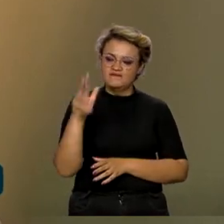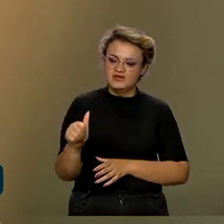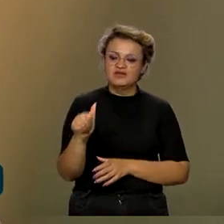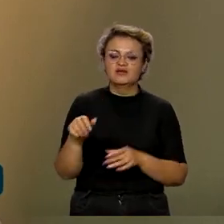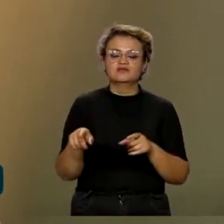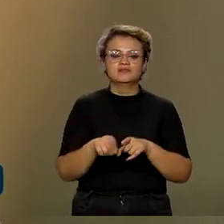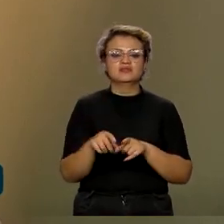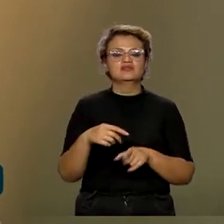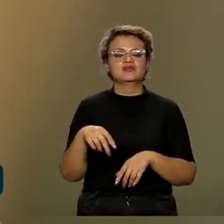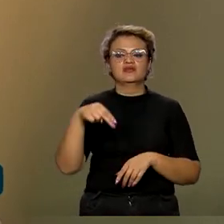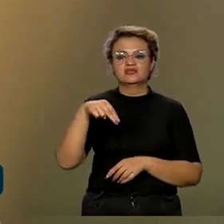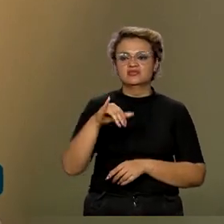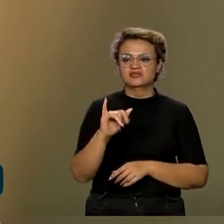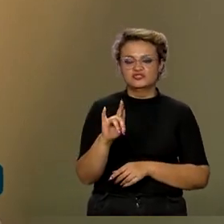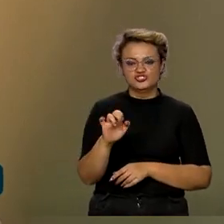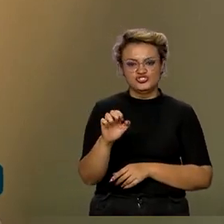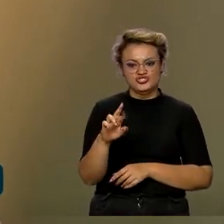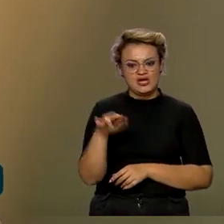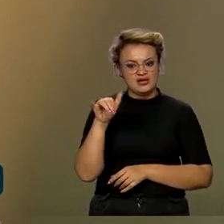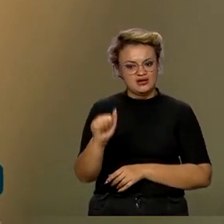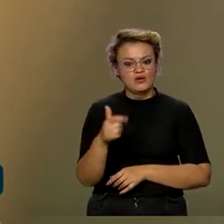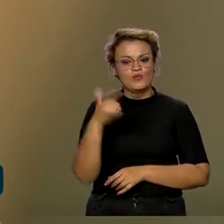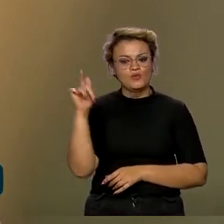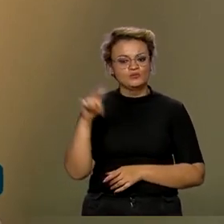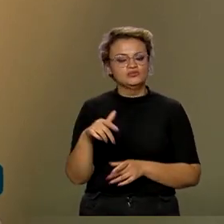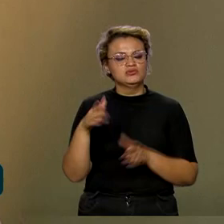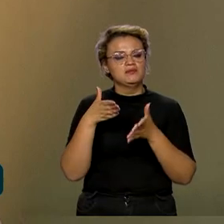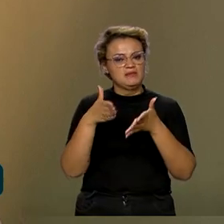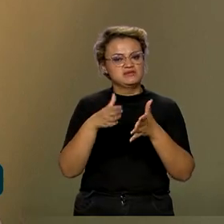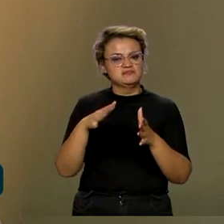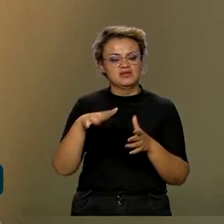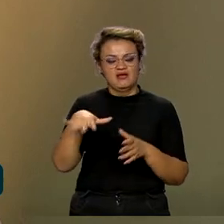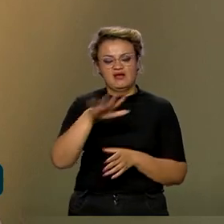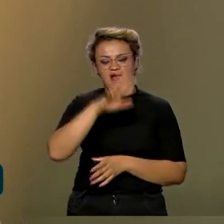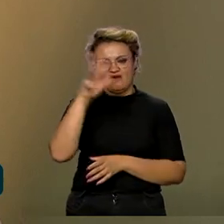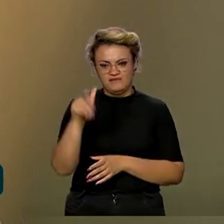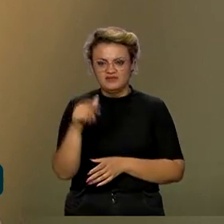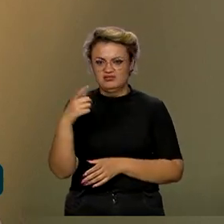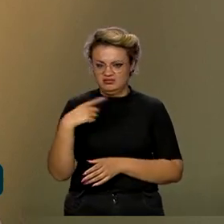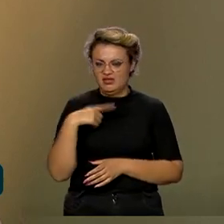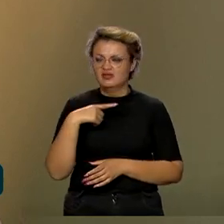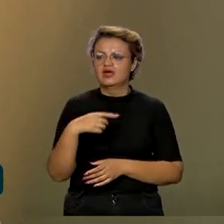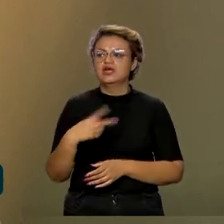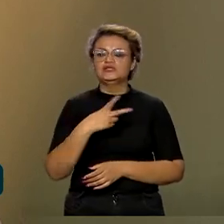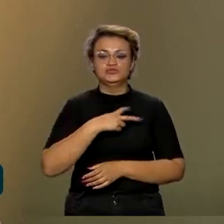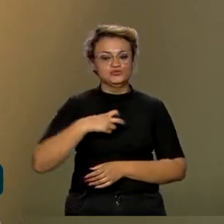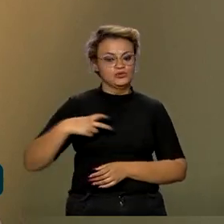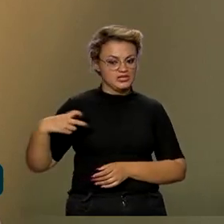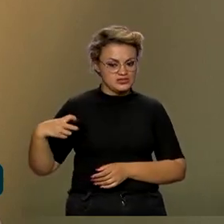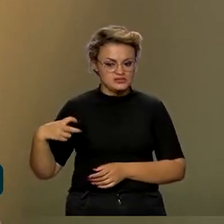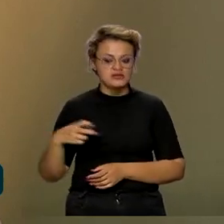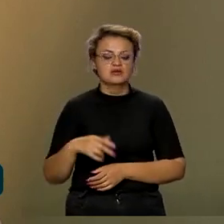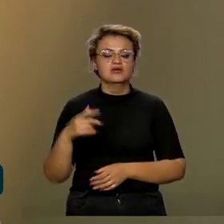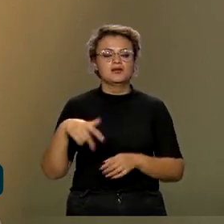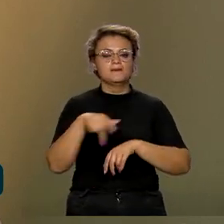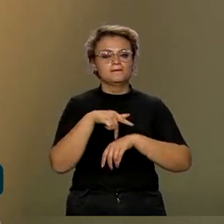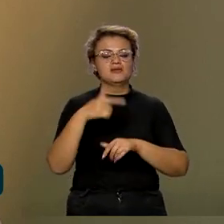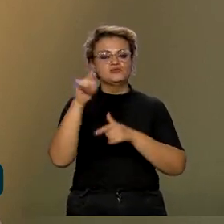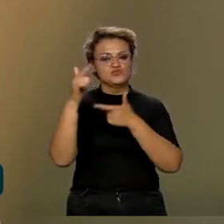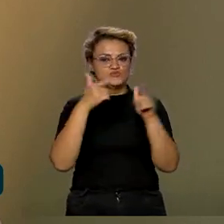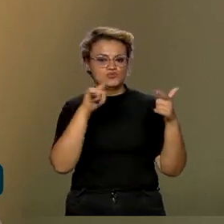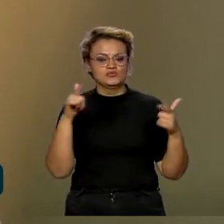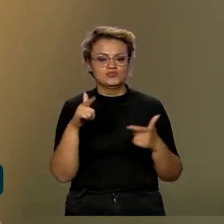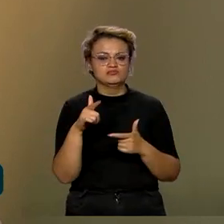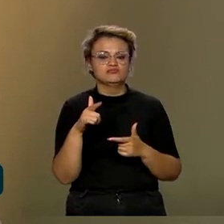vejo a Nigéria também, que é uma outra candidatura de peso na África, vejo o caso da Indonésia. E outros dois países que podem